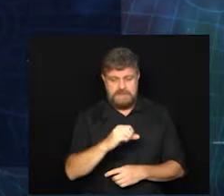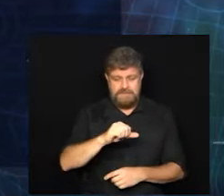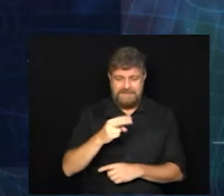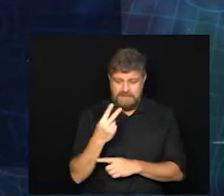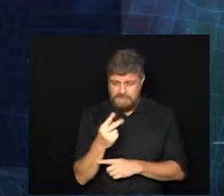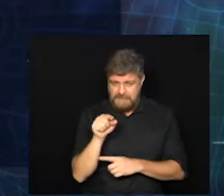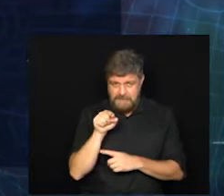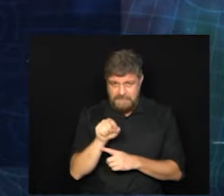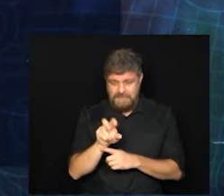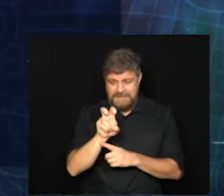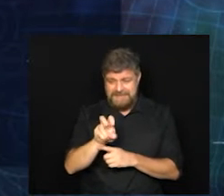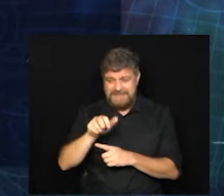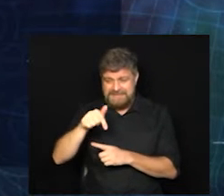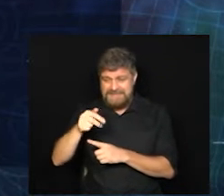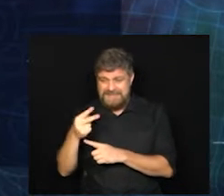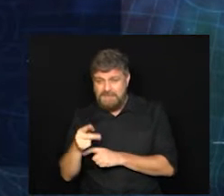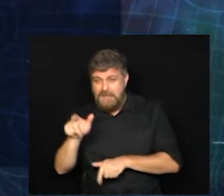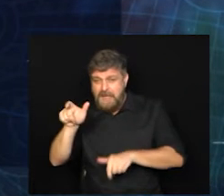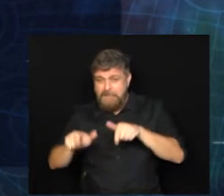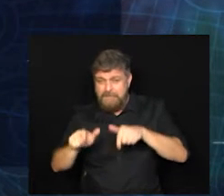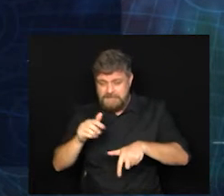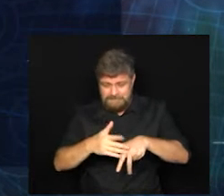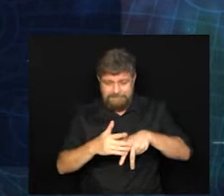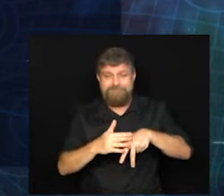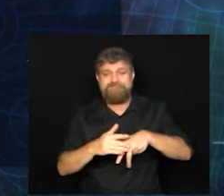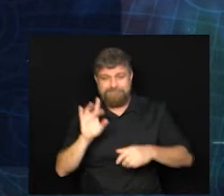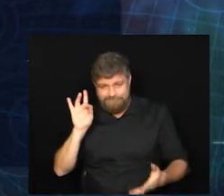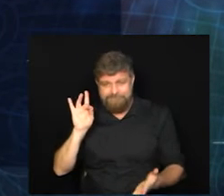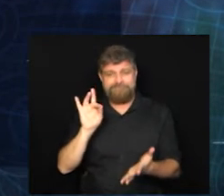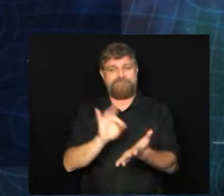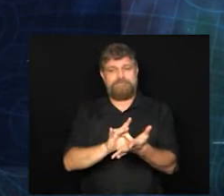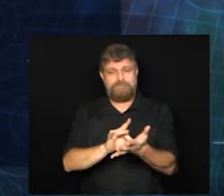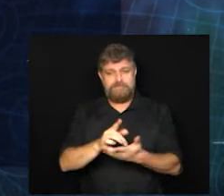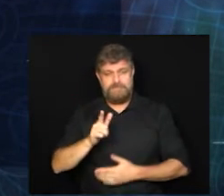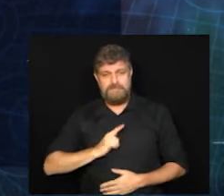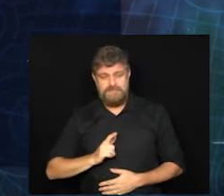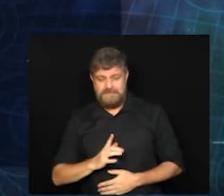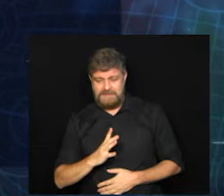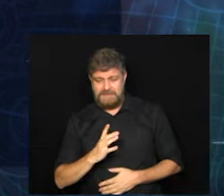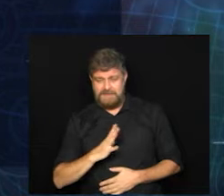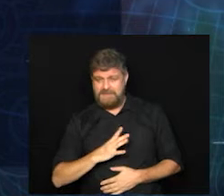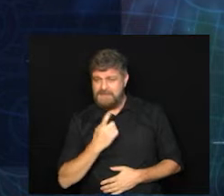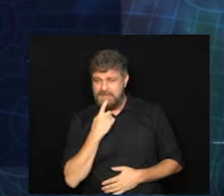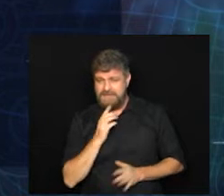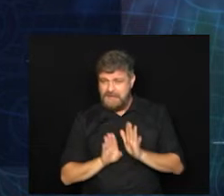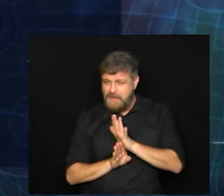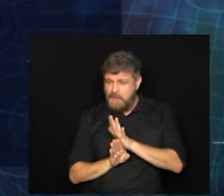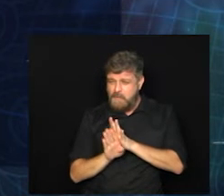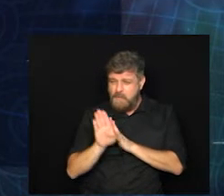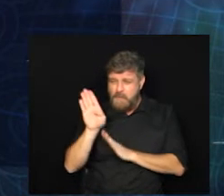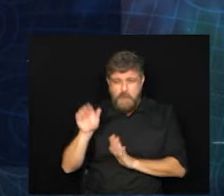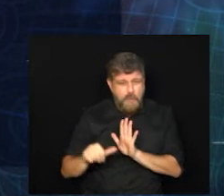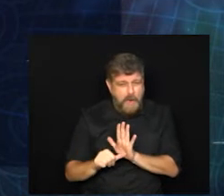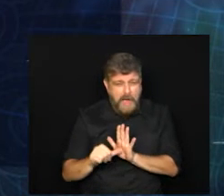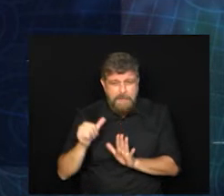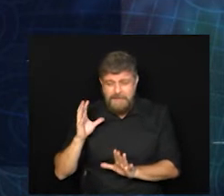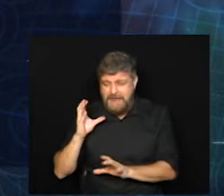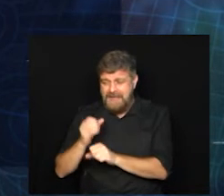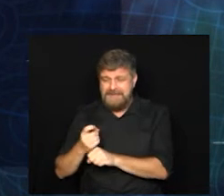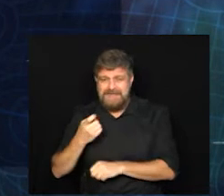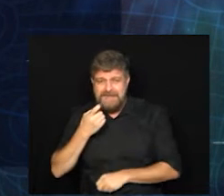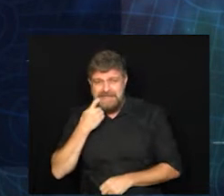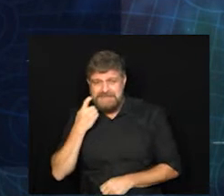.572 casos confirmados e Campinas lidera esse ranking que até sexta-feira somava